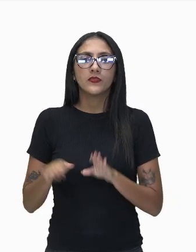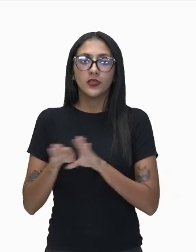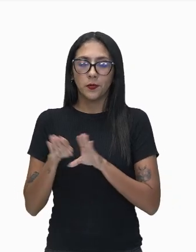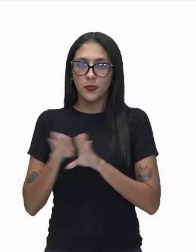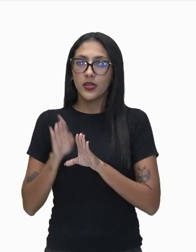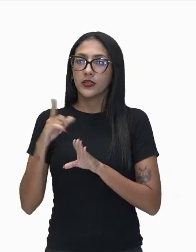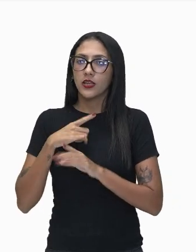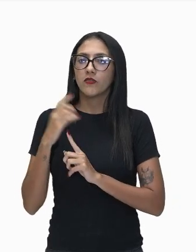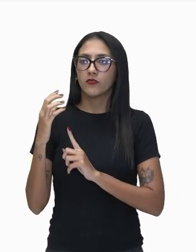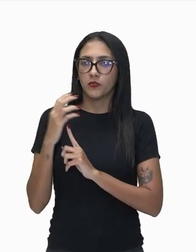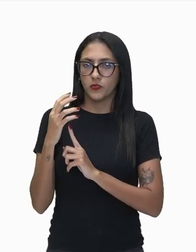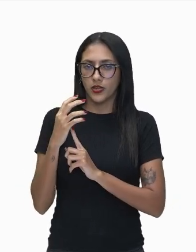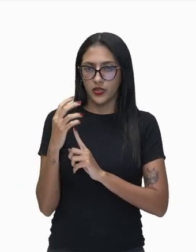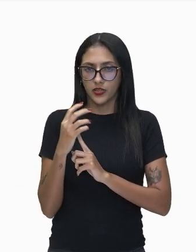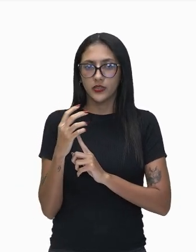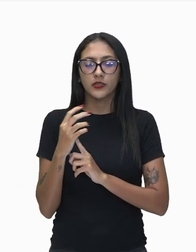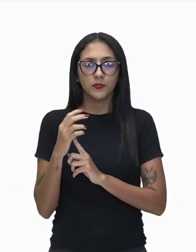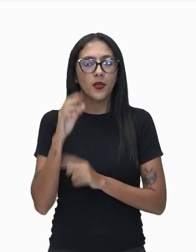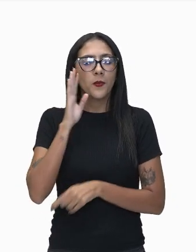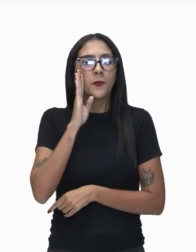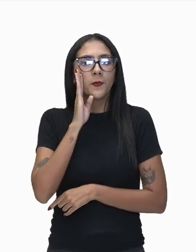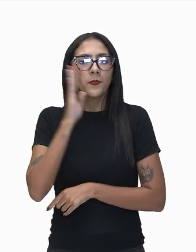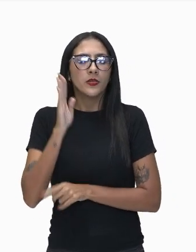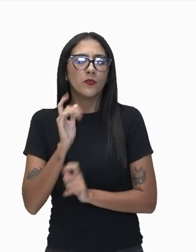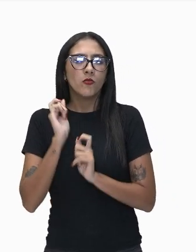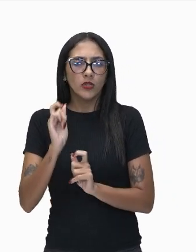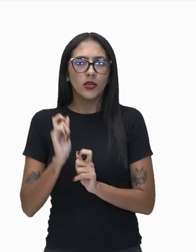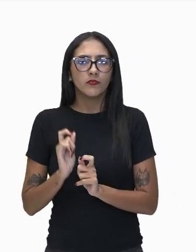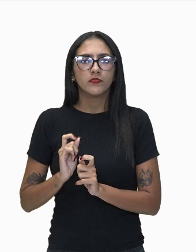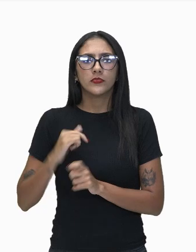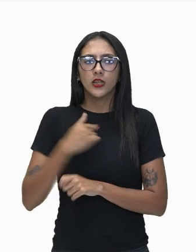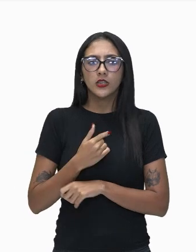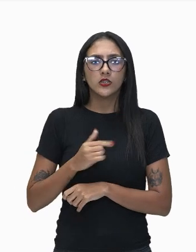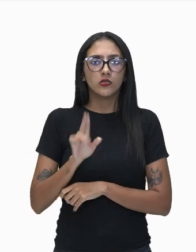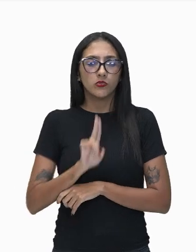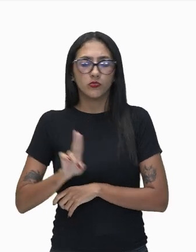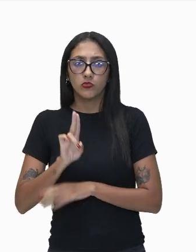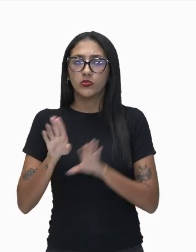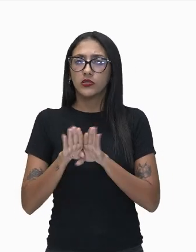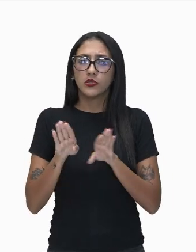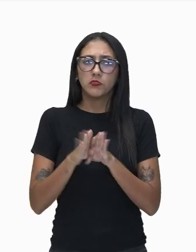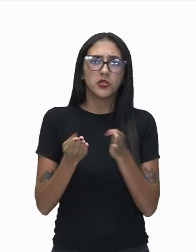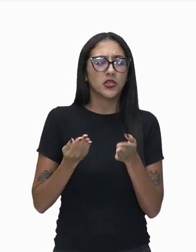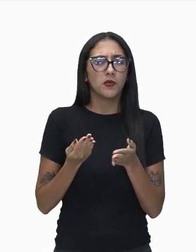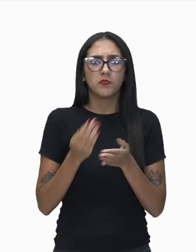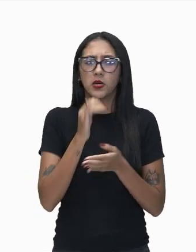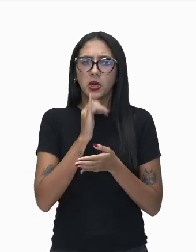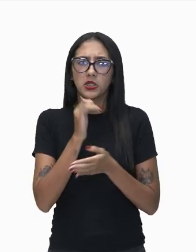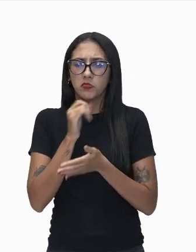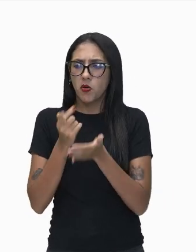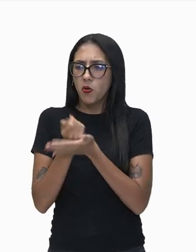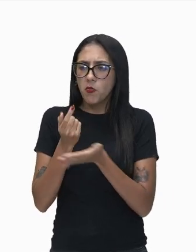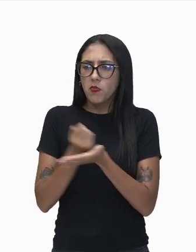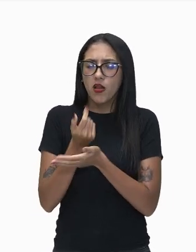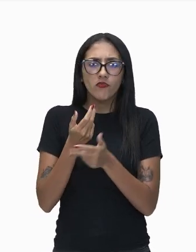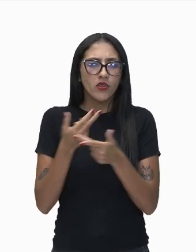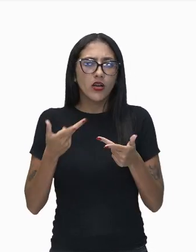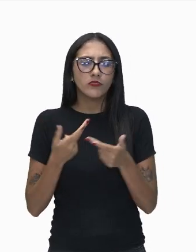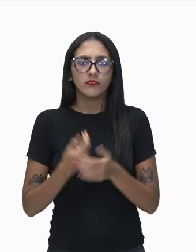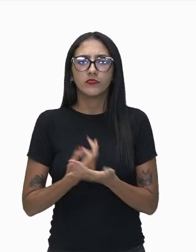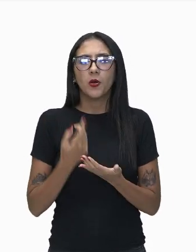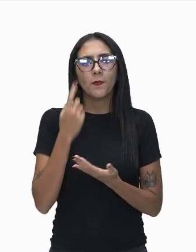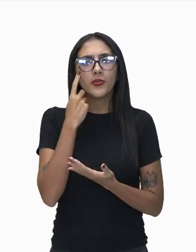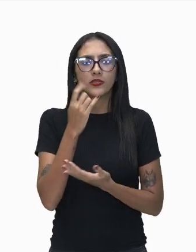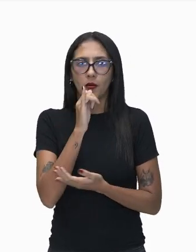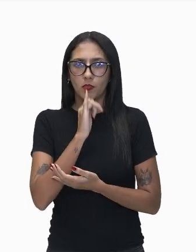essenciais para a satisfação das necessidades e desejos de todos nós. Então, se nós temos, por exemplo,